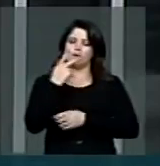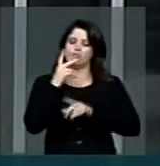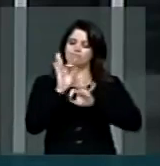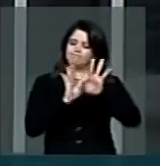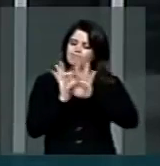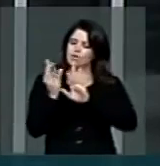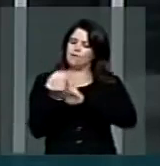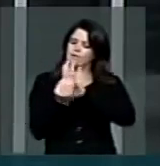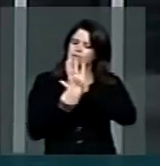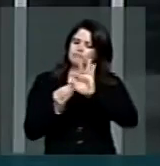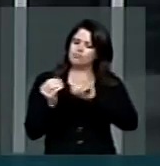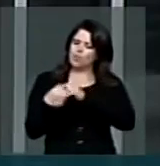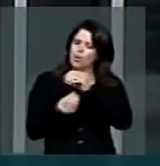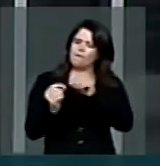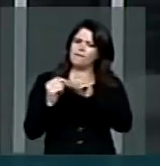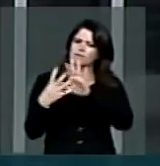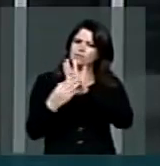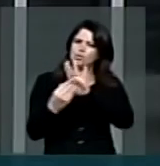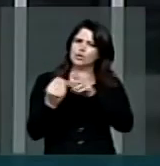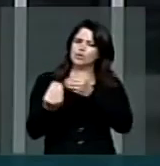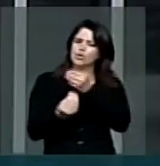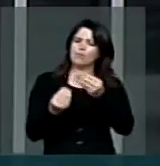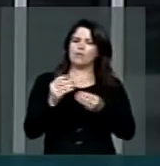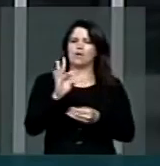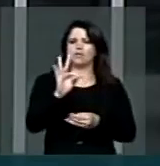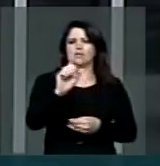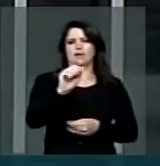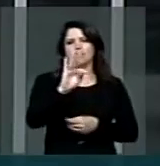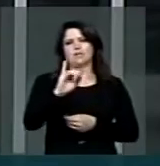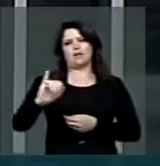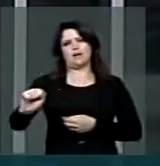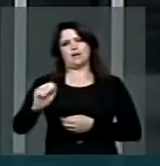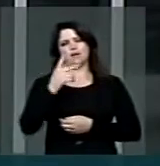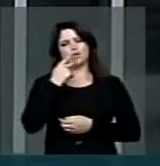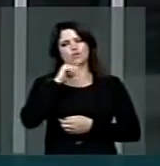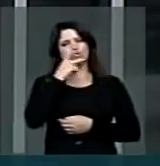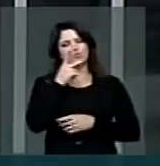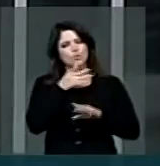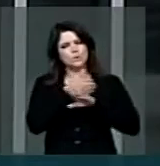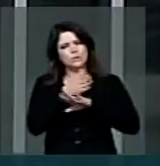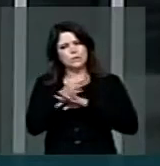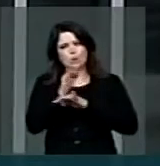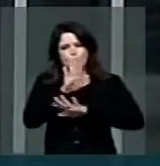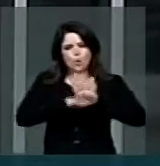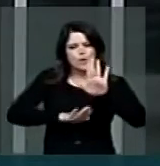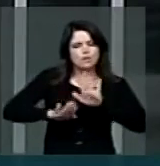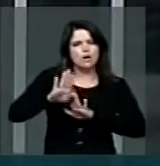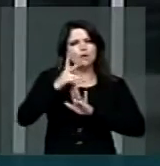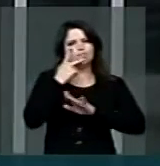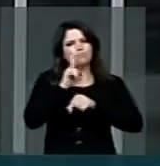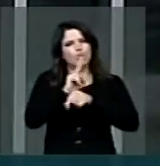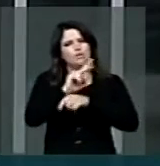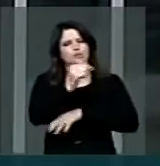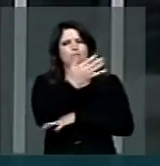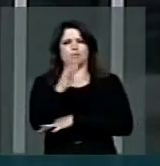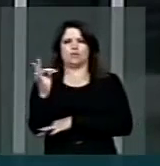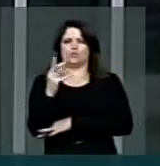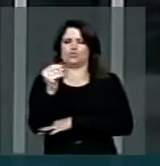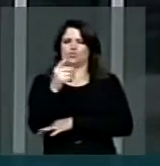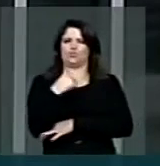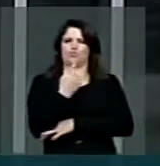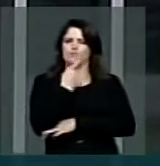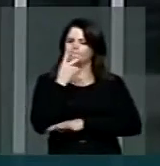o modelo de exploração da gasilha de Itataya. Avançamos com todos os cuidados no que diz respeito à proteção ambiental